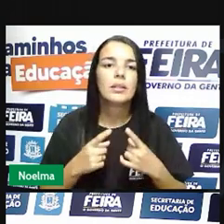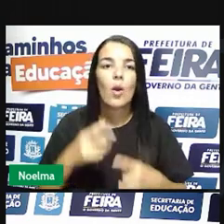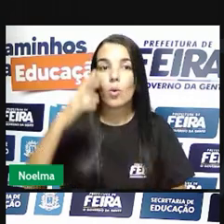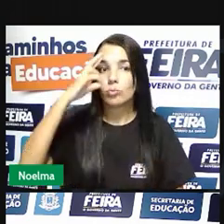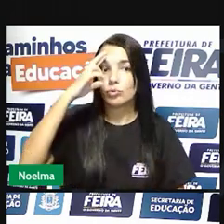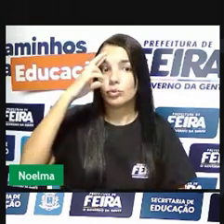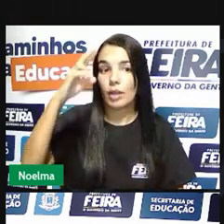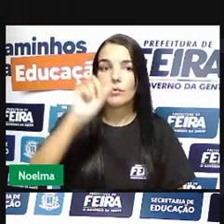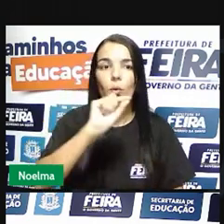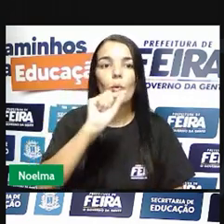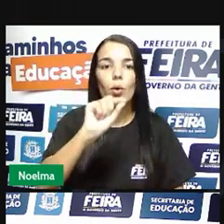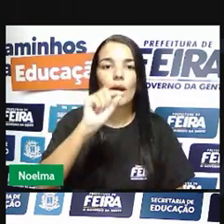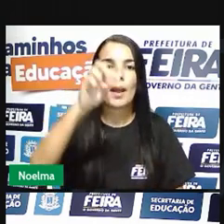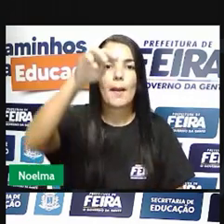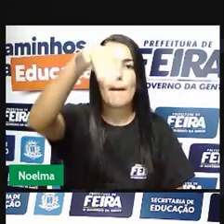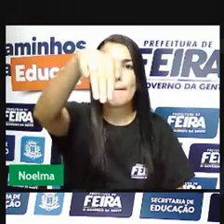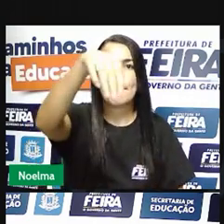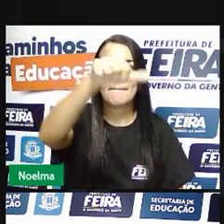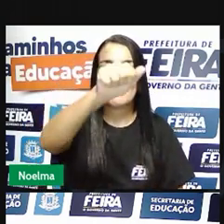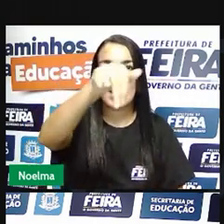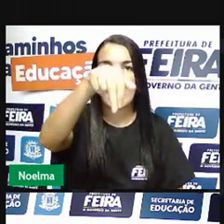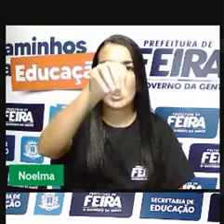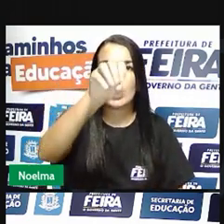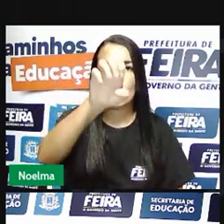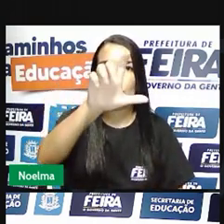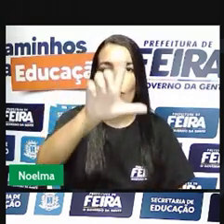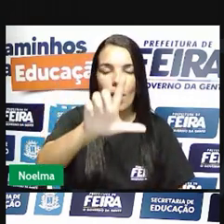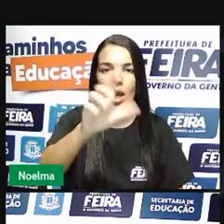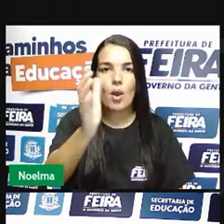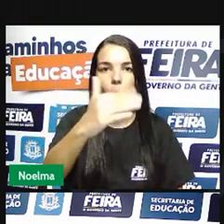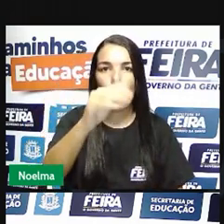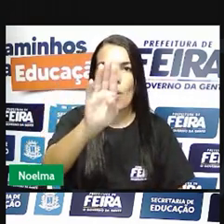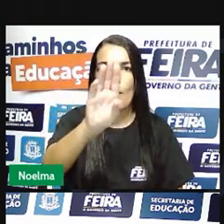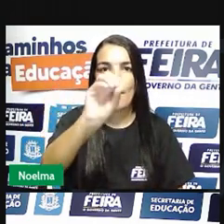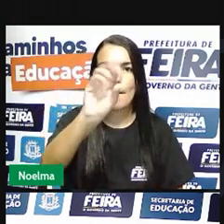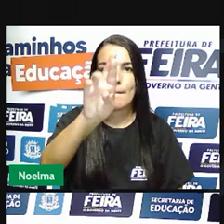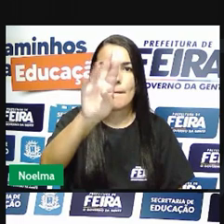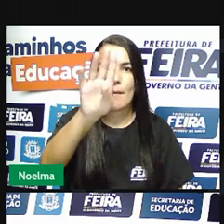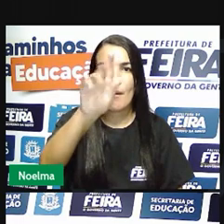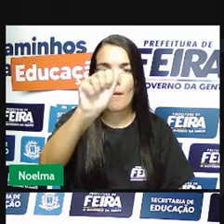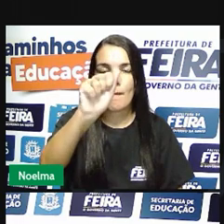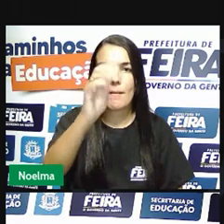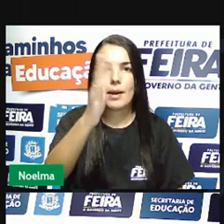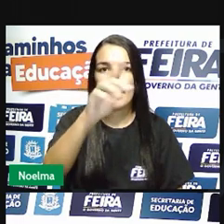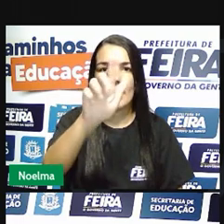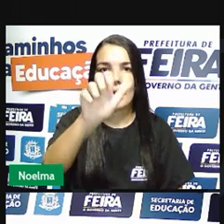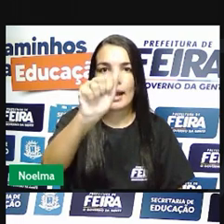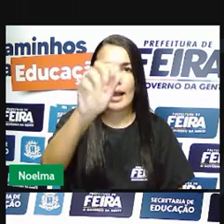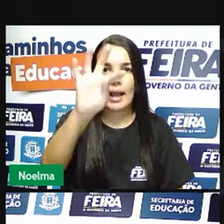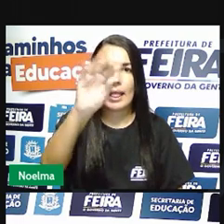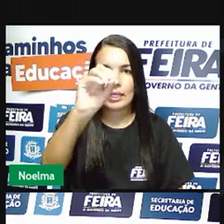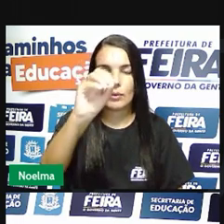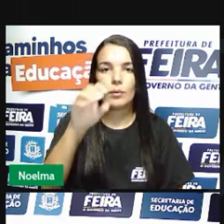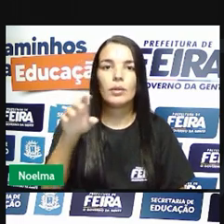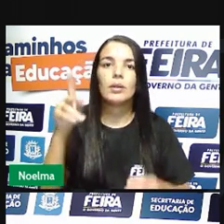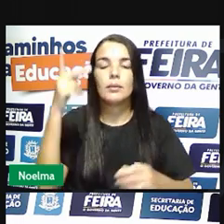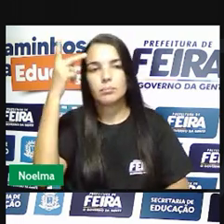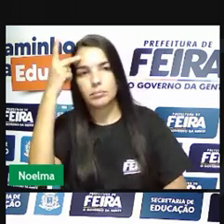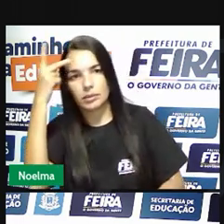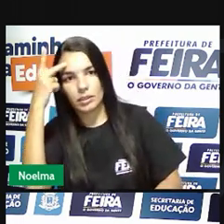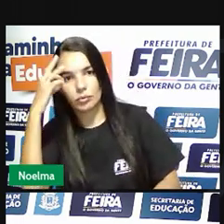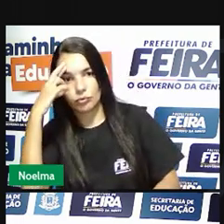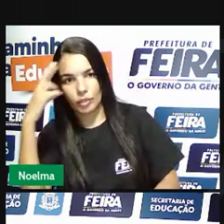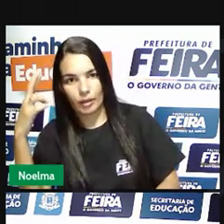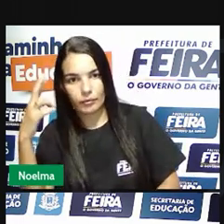foram aí Manuel de Borba Gato, no lado dos paulistas, e o líder dos emboabas,